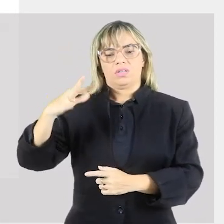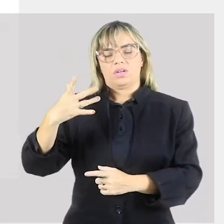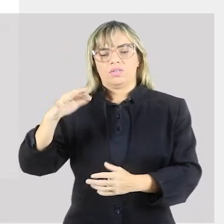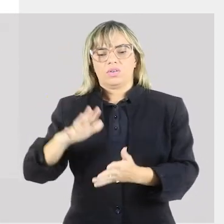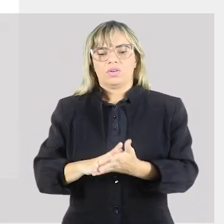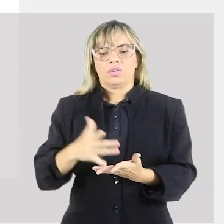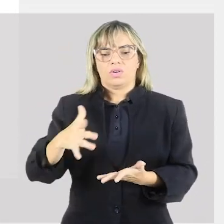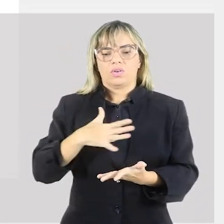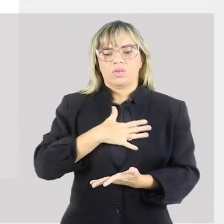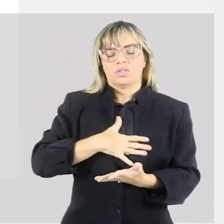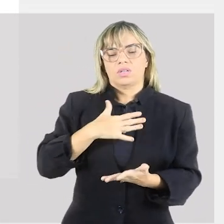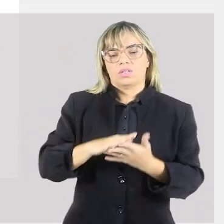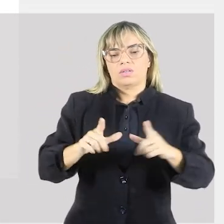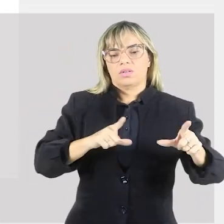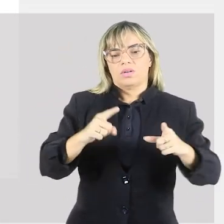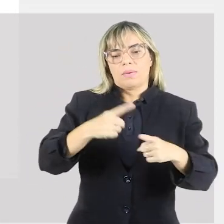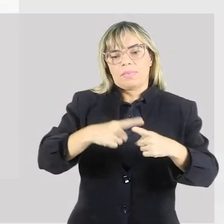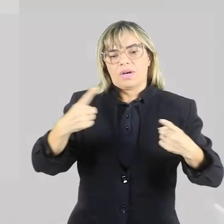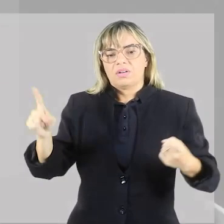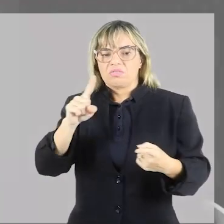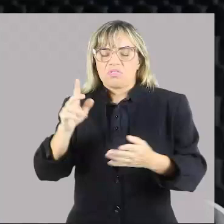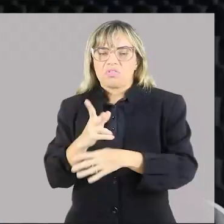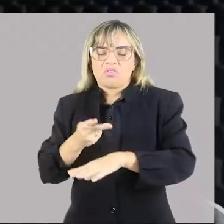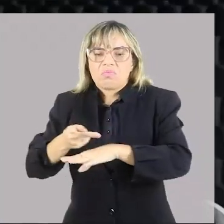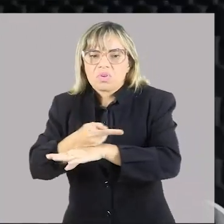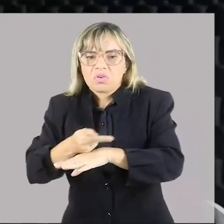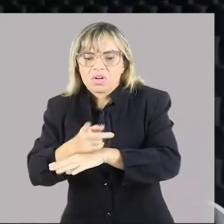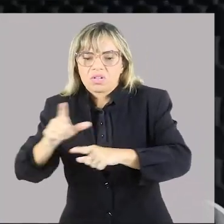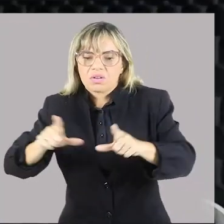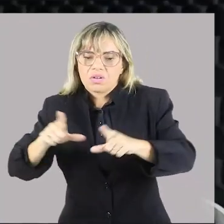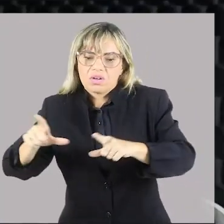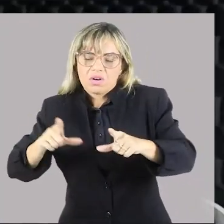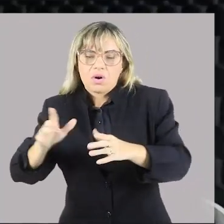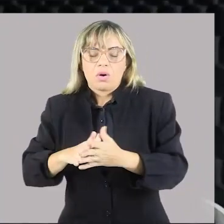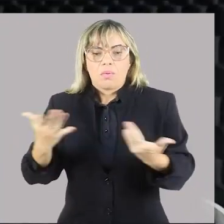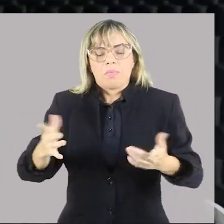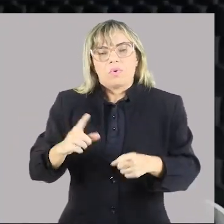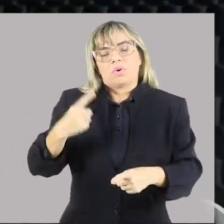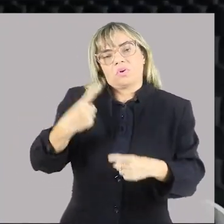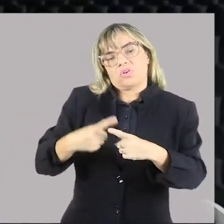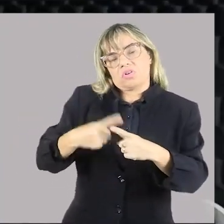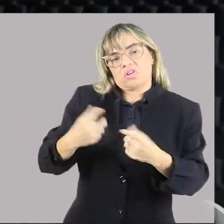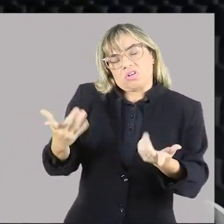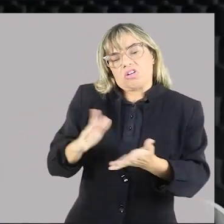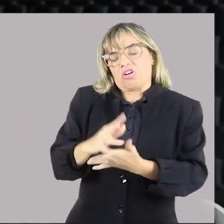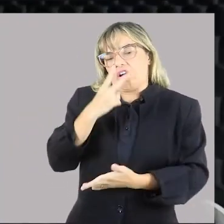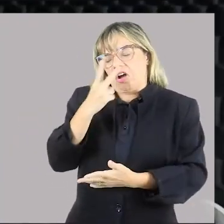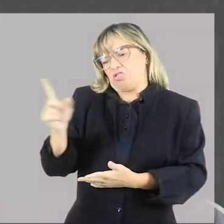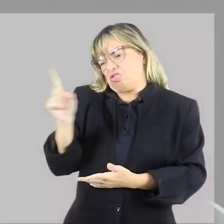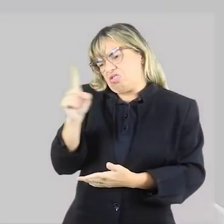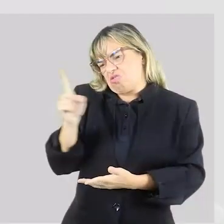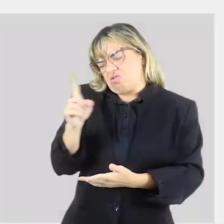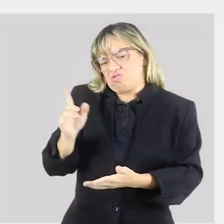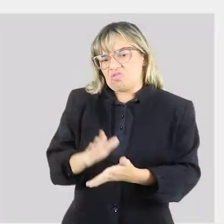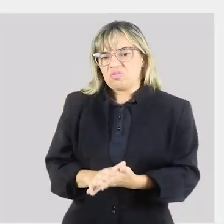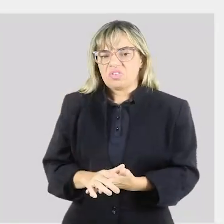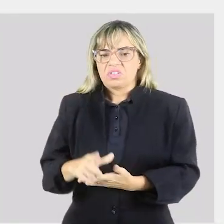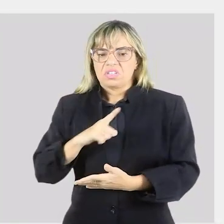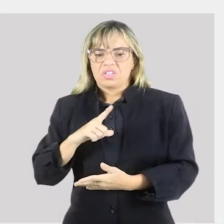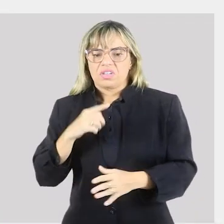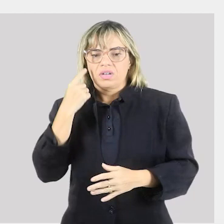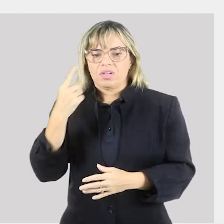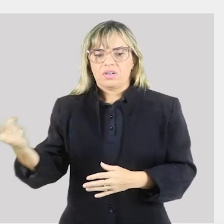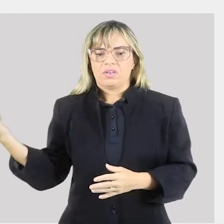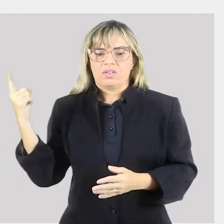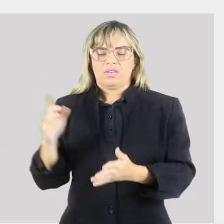emprego, por achar que não, encontraria. Então, eu tenho esse conceitozinho. E aqui nós temos a violência,